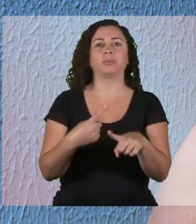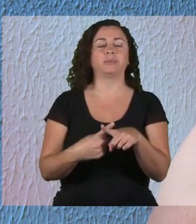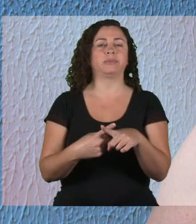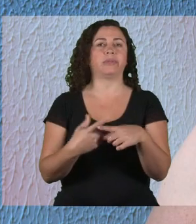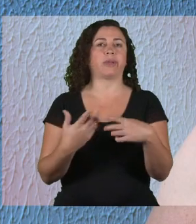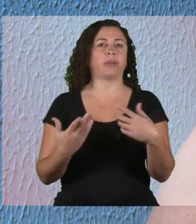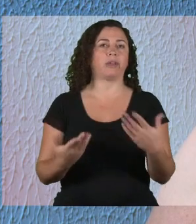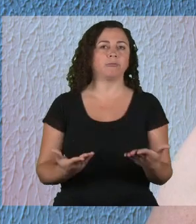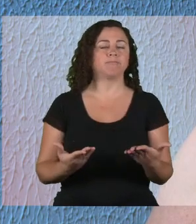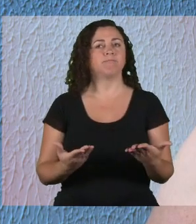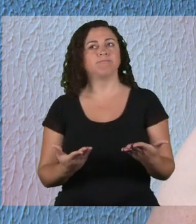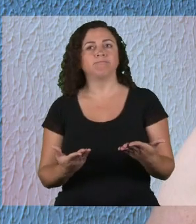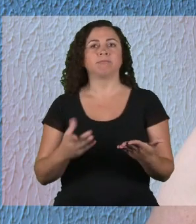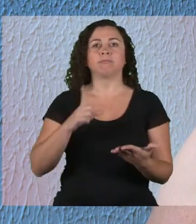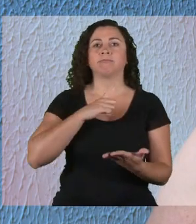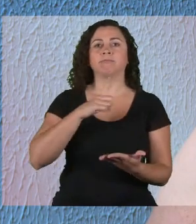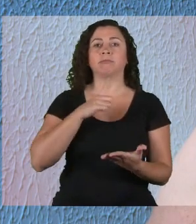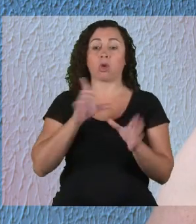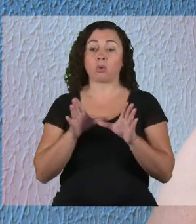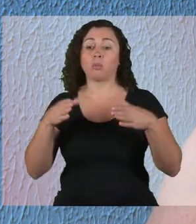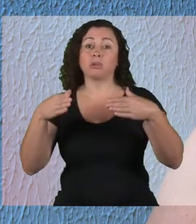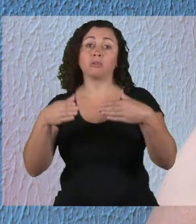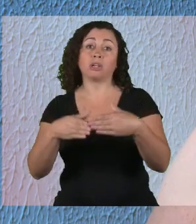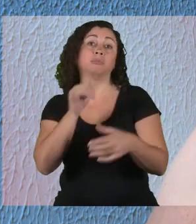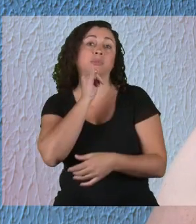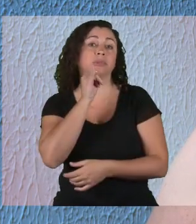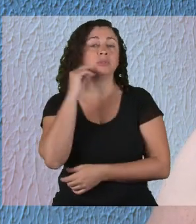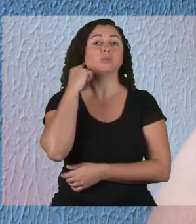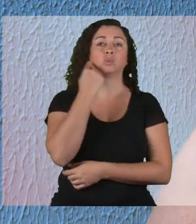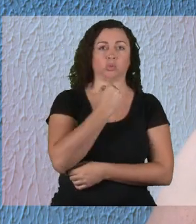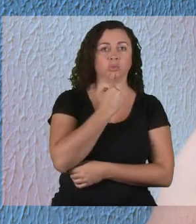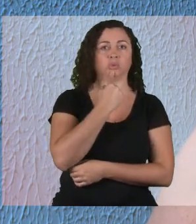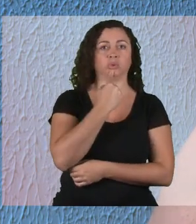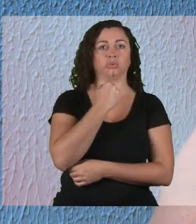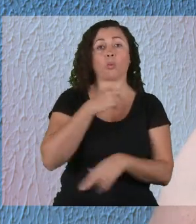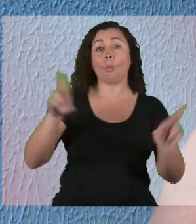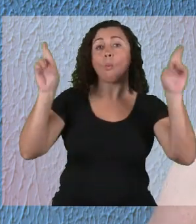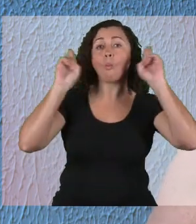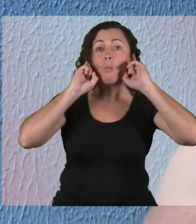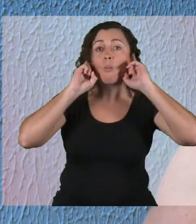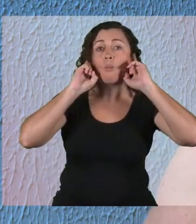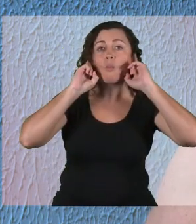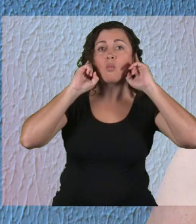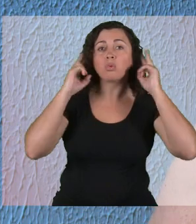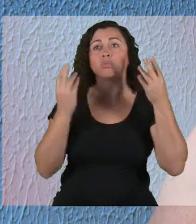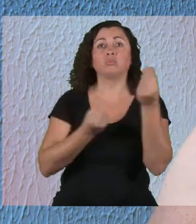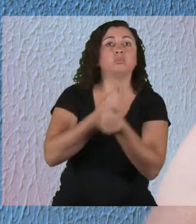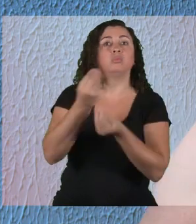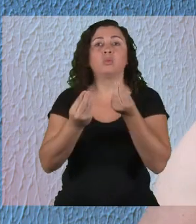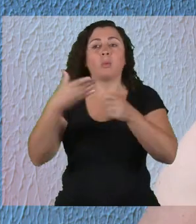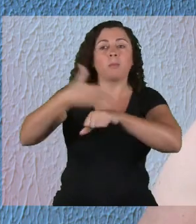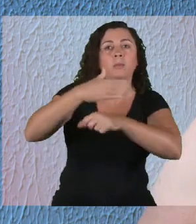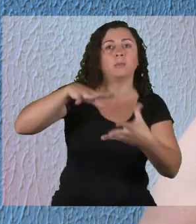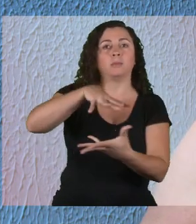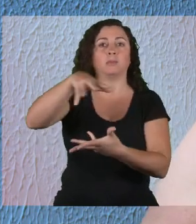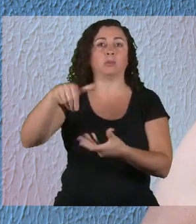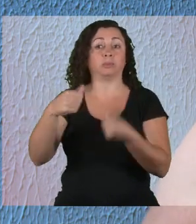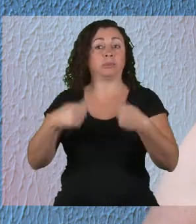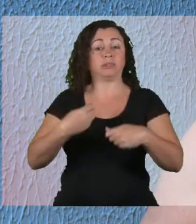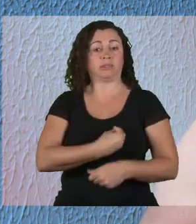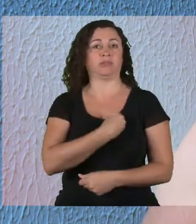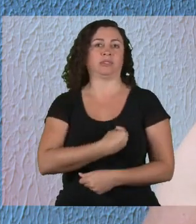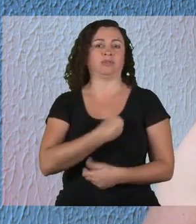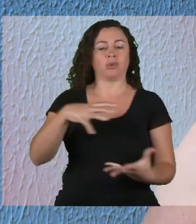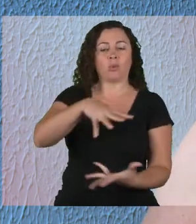vezes porque elas, como o caso dos surdos, impedidos de ouvir e